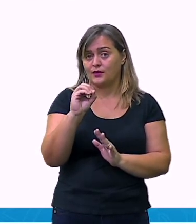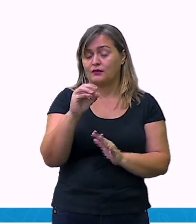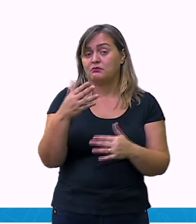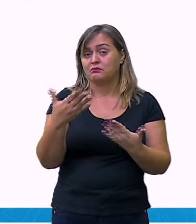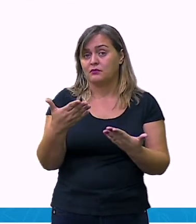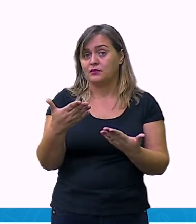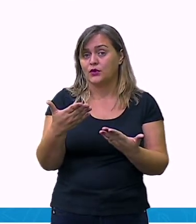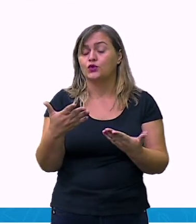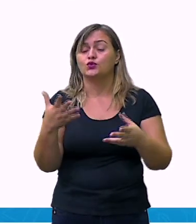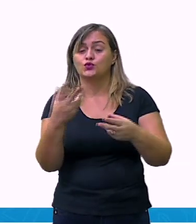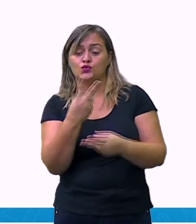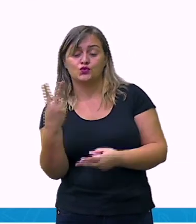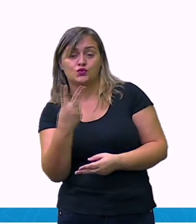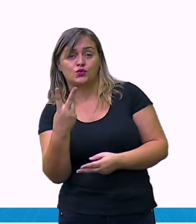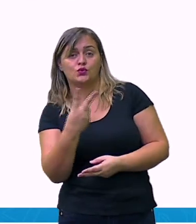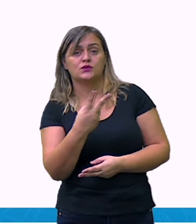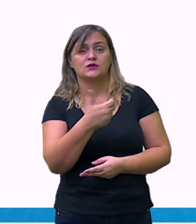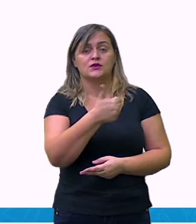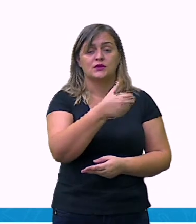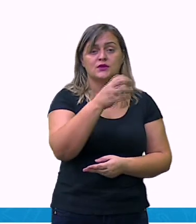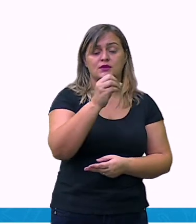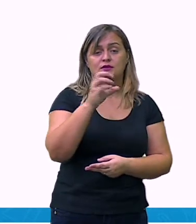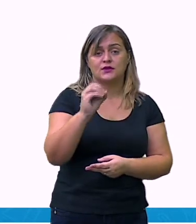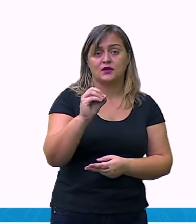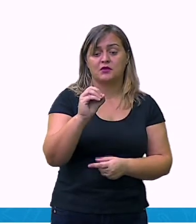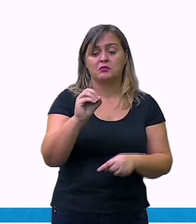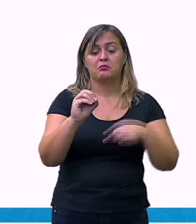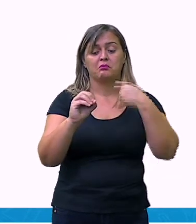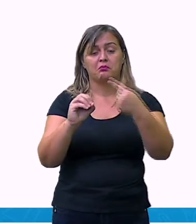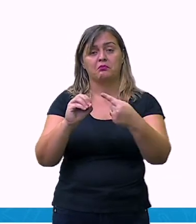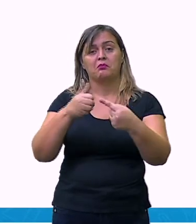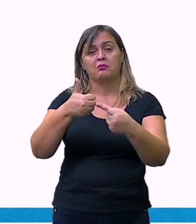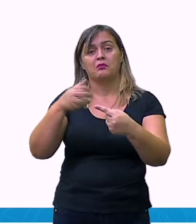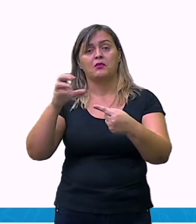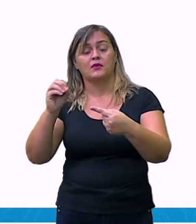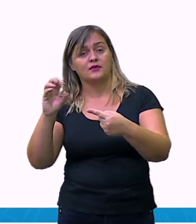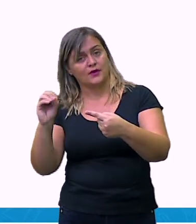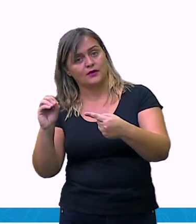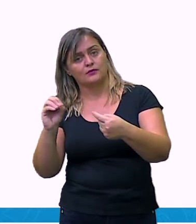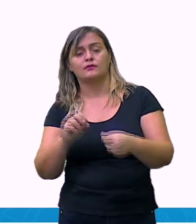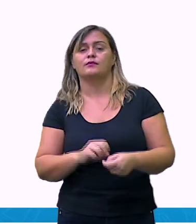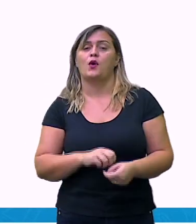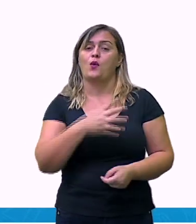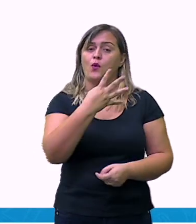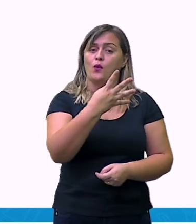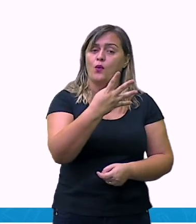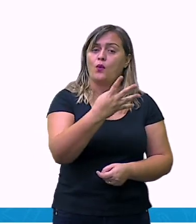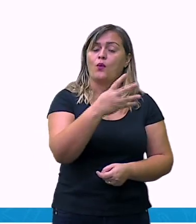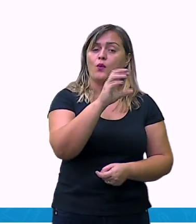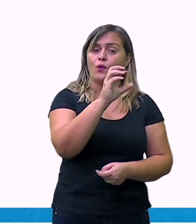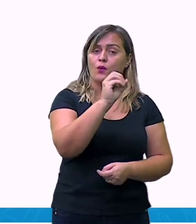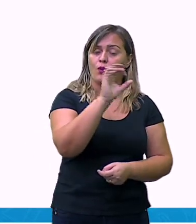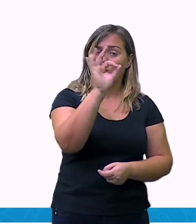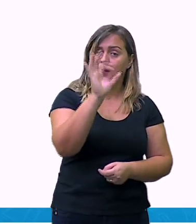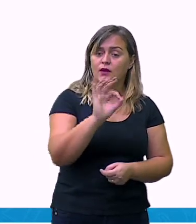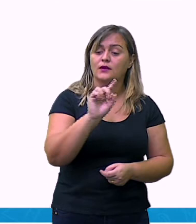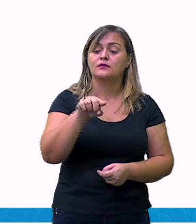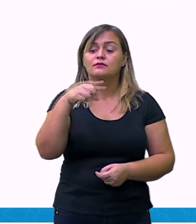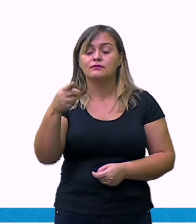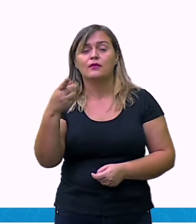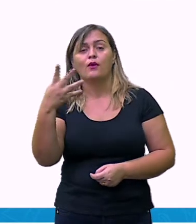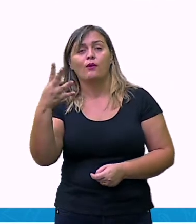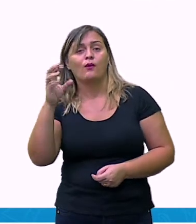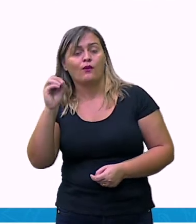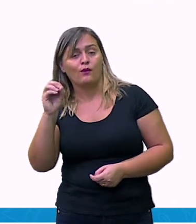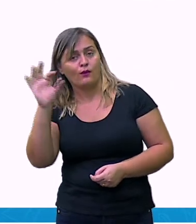Na minha escola, letra B, na minha escola, três por cento dos alunos são estrangeiros. Então,